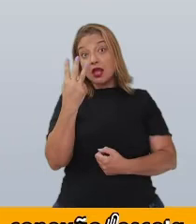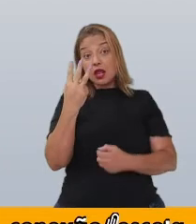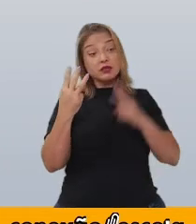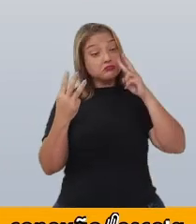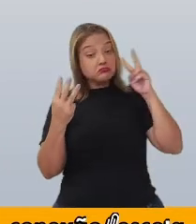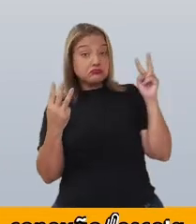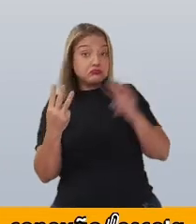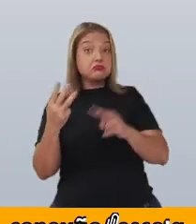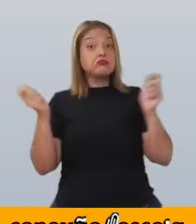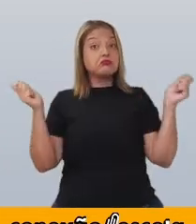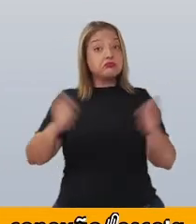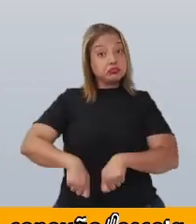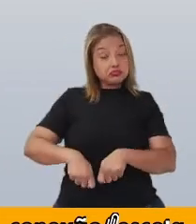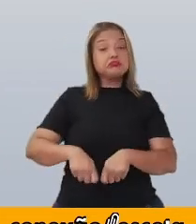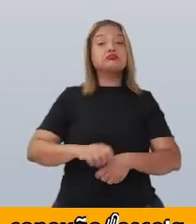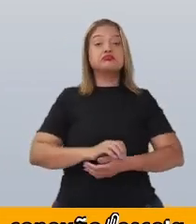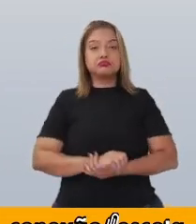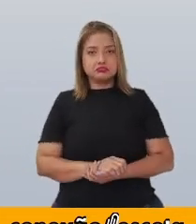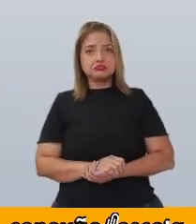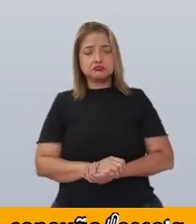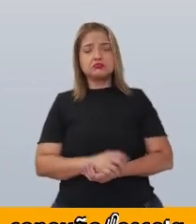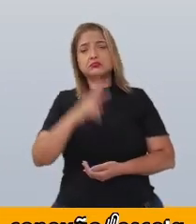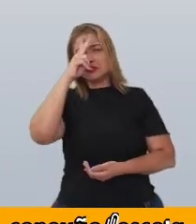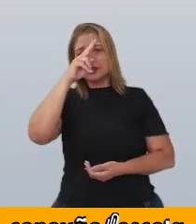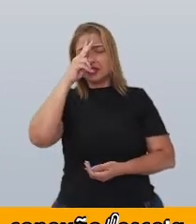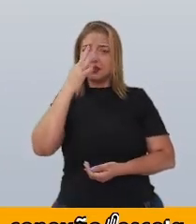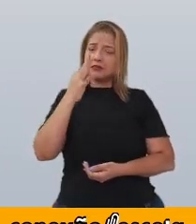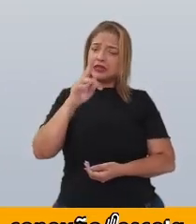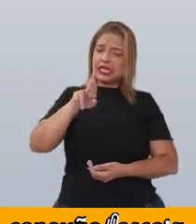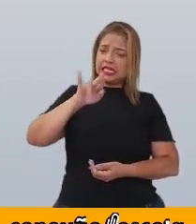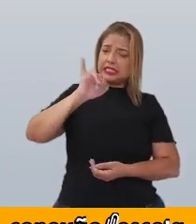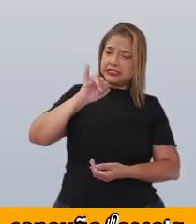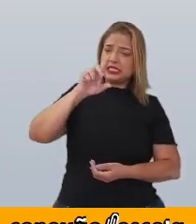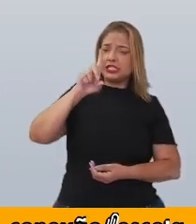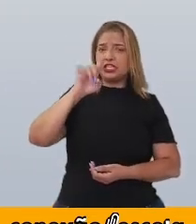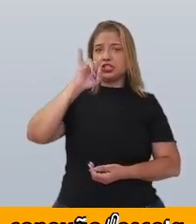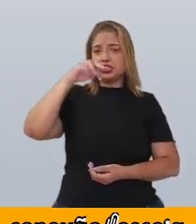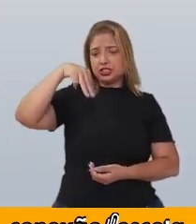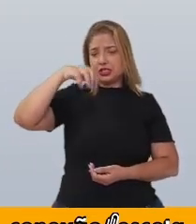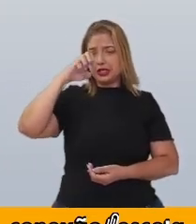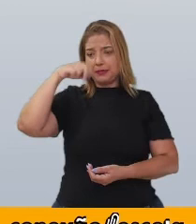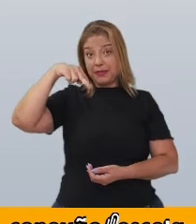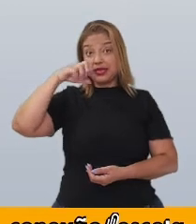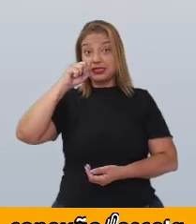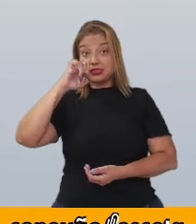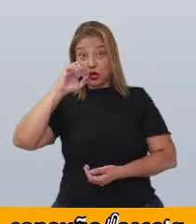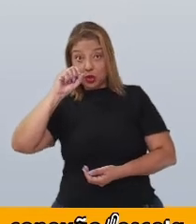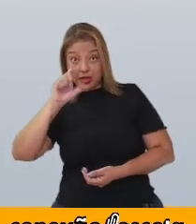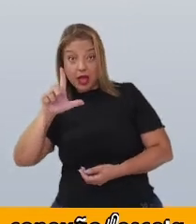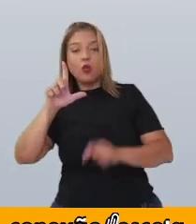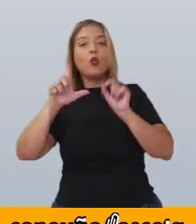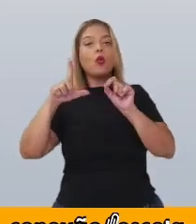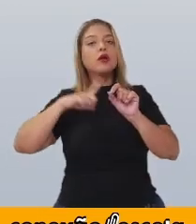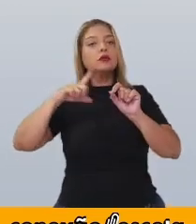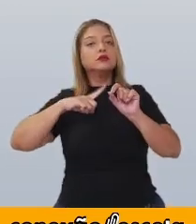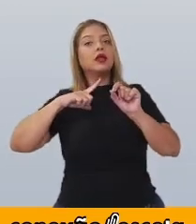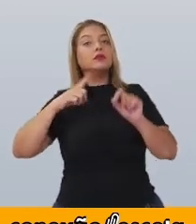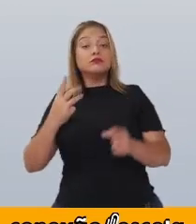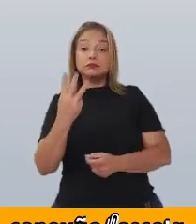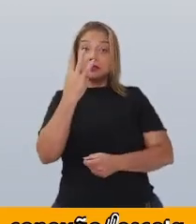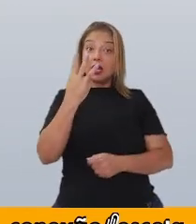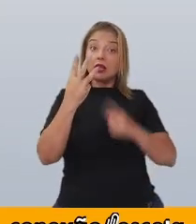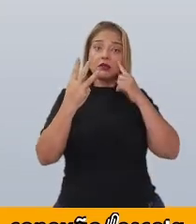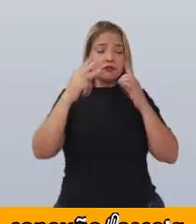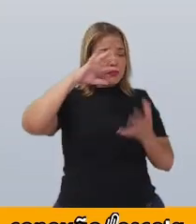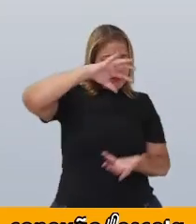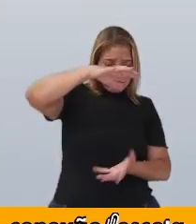tridimensionais. Lembra, bidimensional você tinha dois lados. A tridimensional você pode olhar de